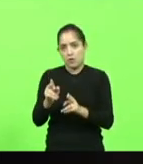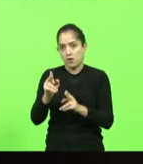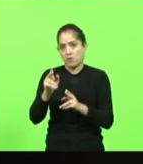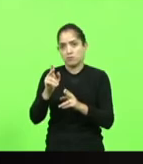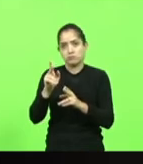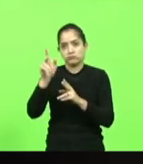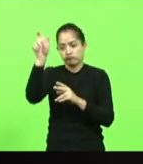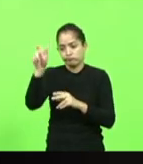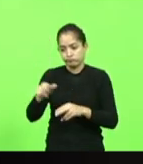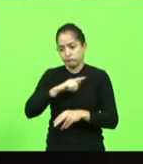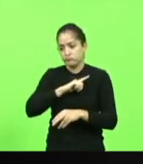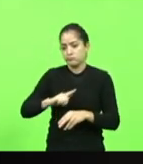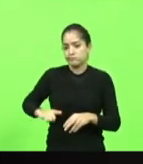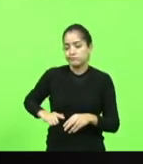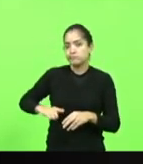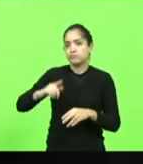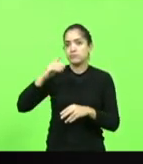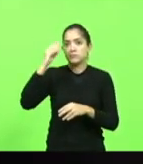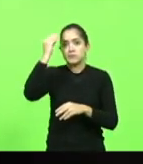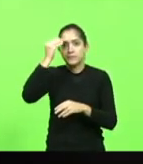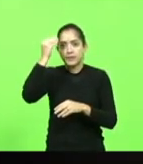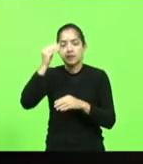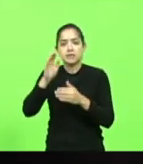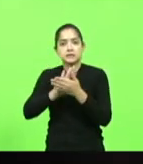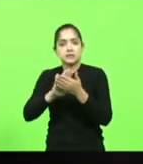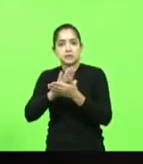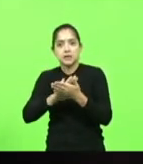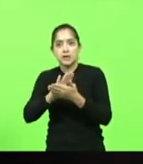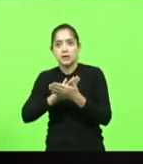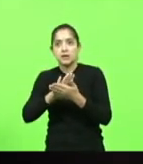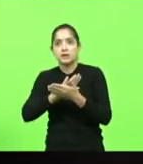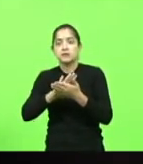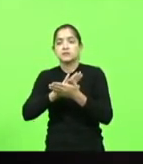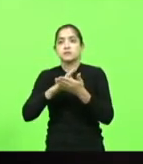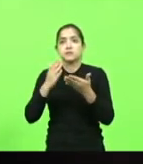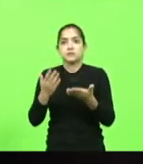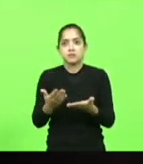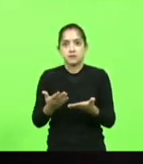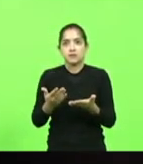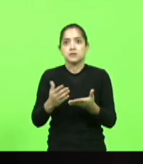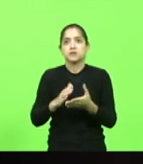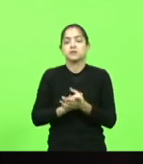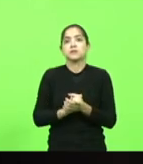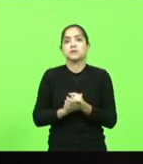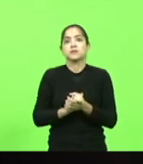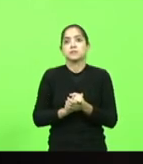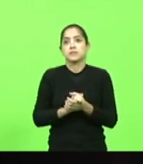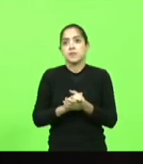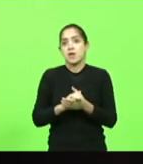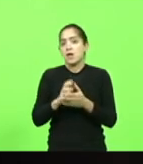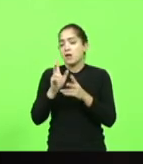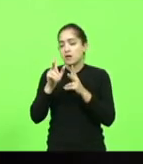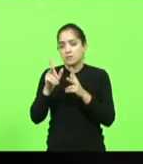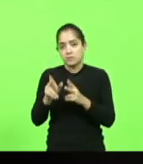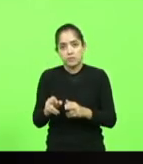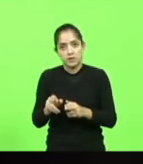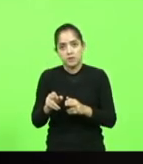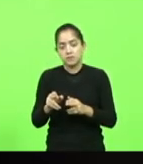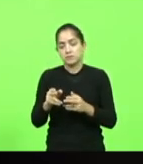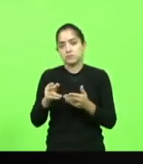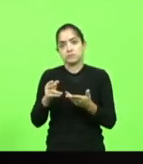eleito sem experiência através da onda do presidente Bolsonaro, é mesmo governador que